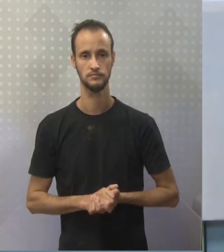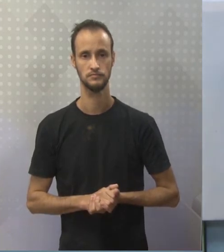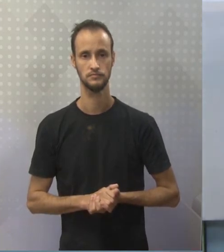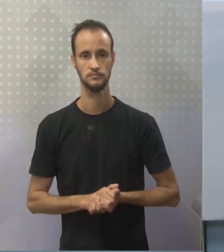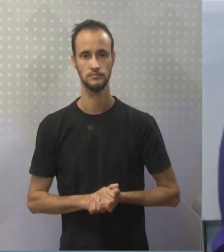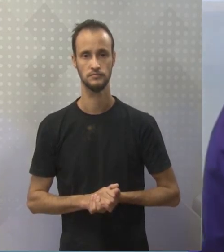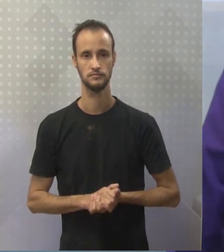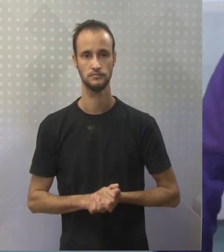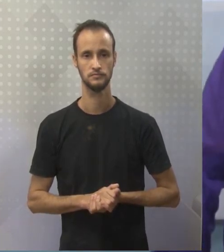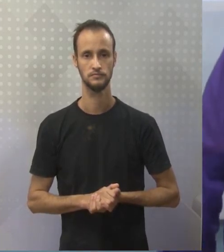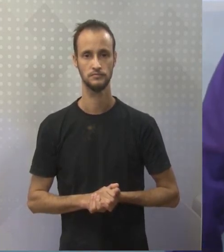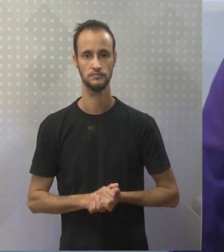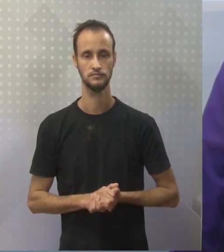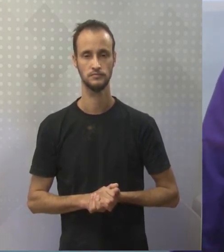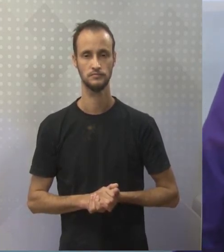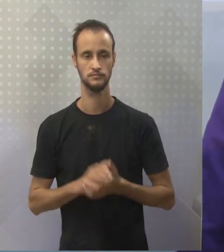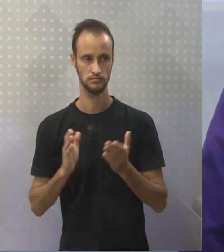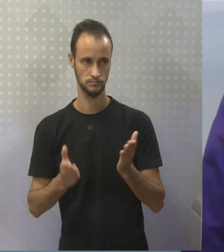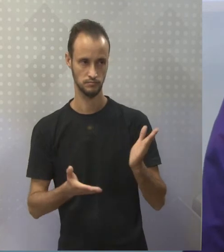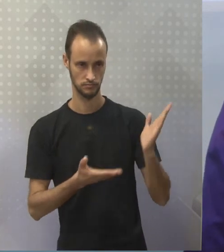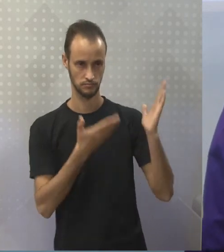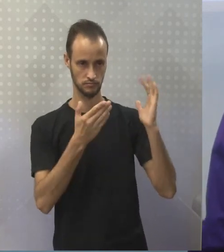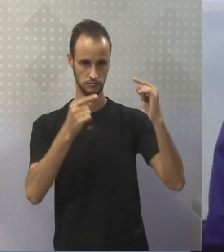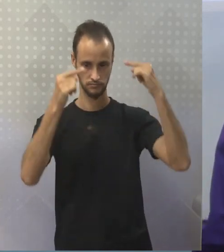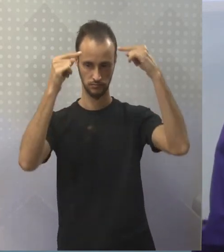negando they haven't